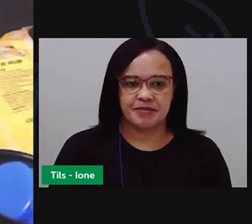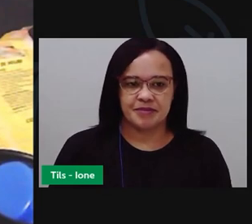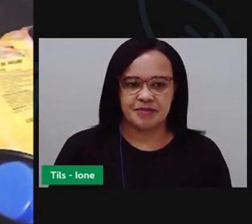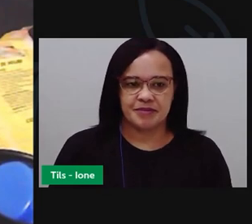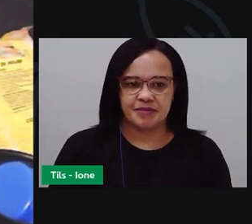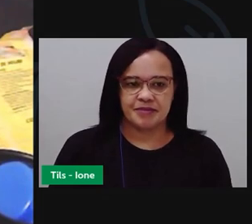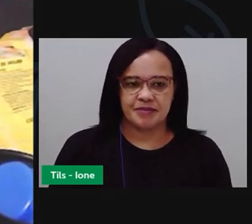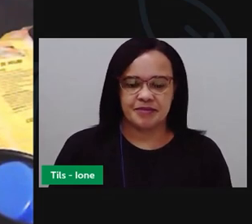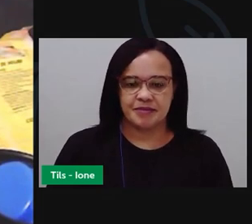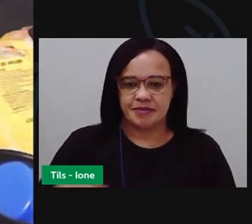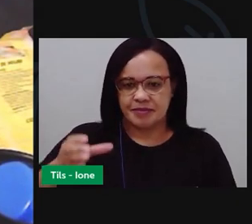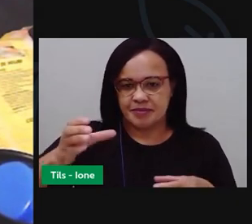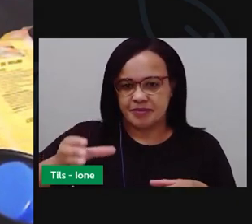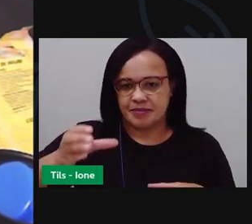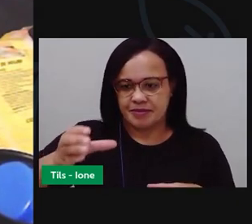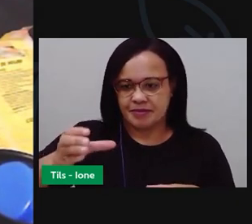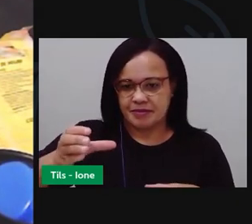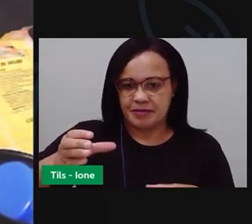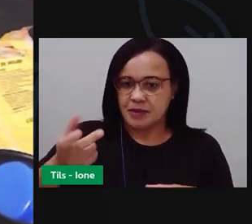medida.